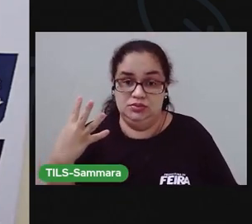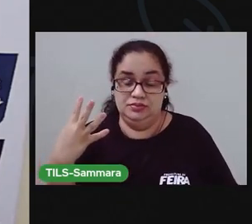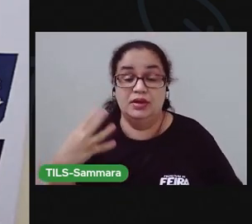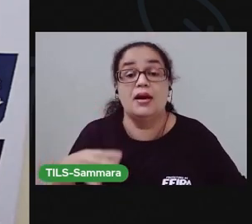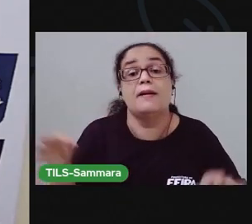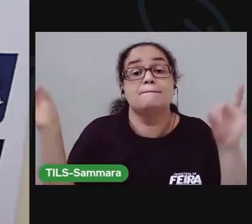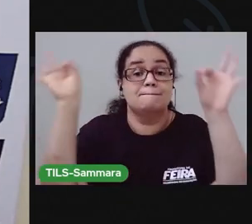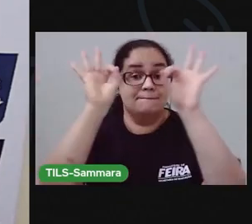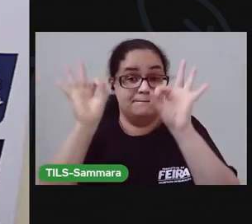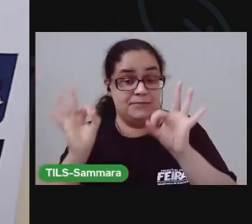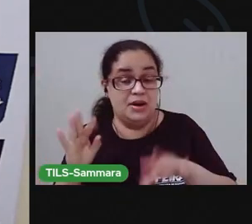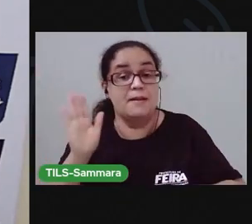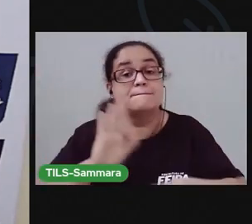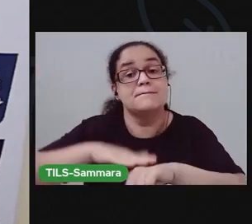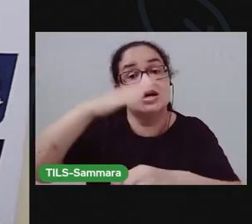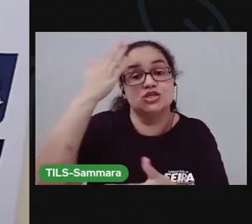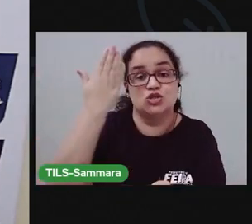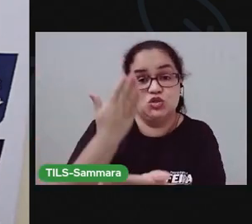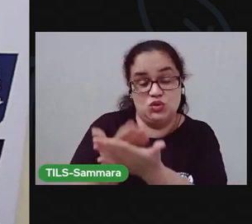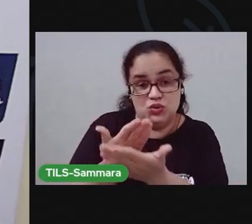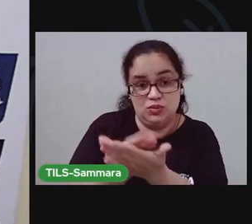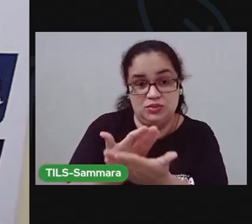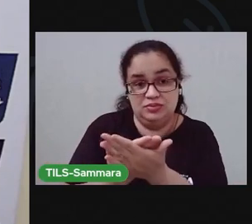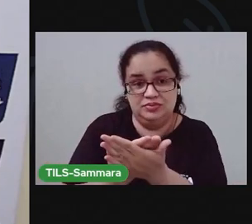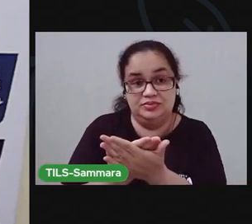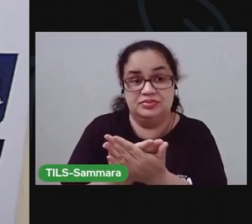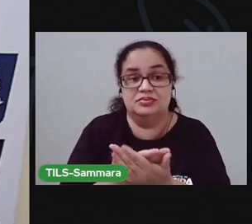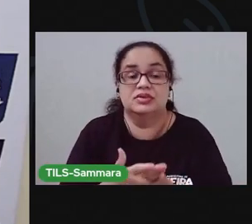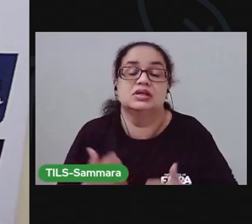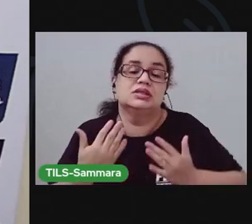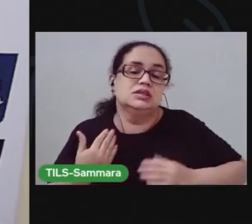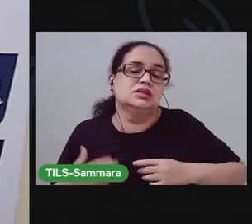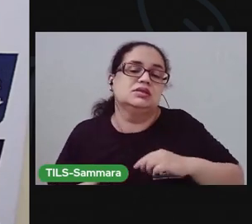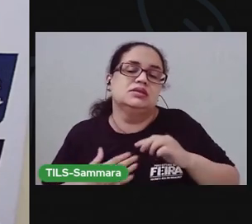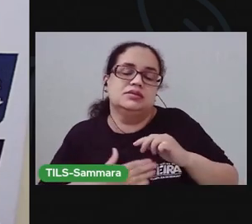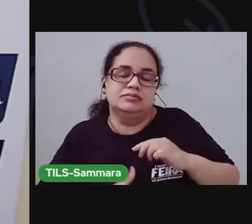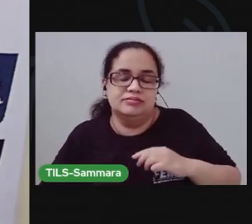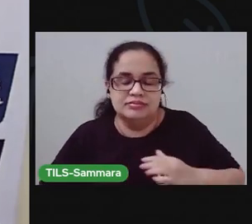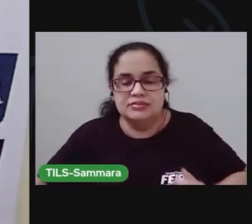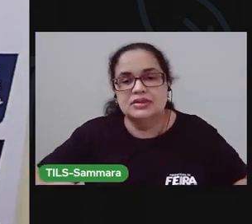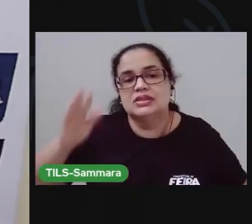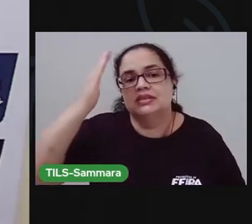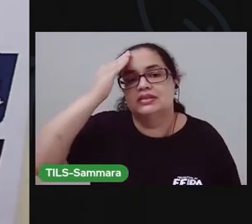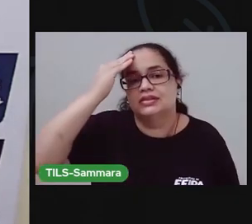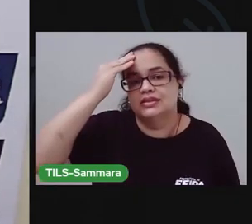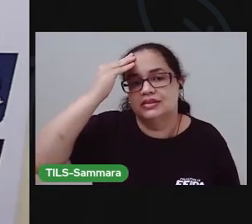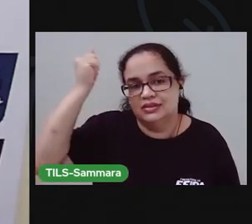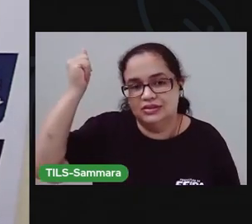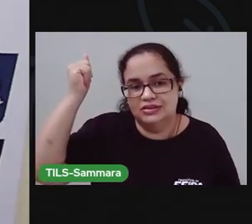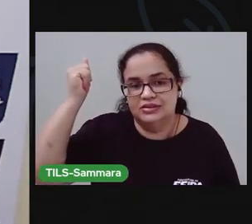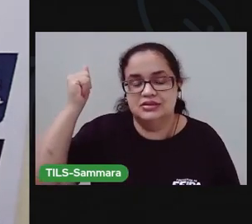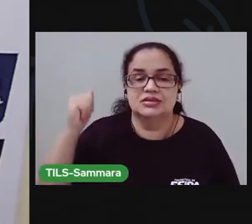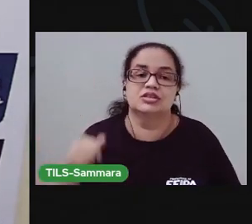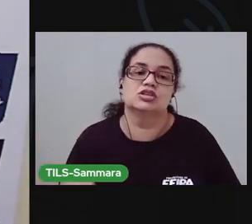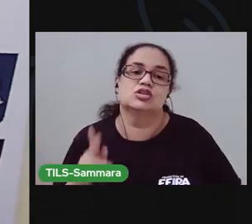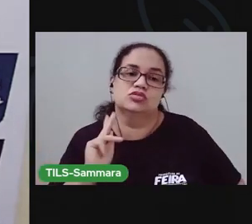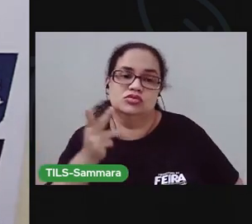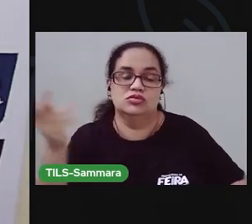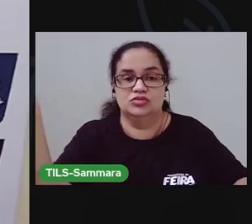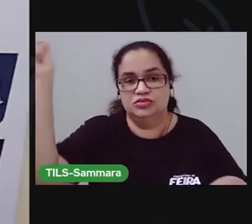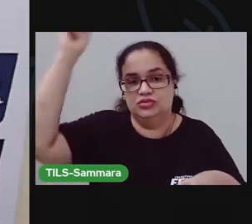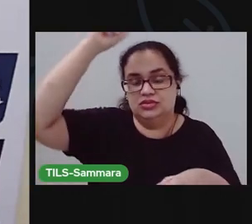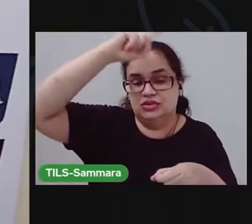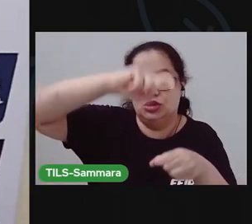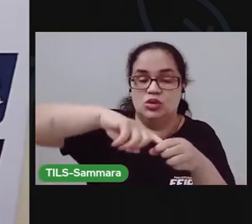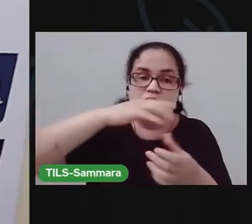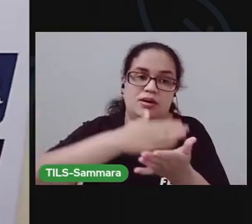Preparado para mais uma aula? Já descansou que eu sei? Então, vamos lá, vamos